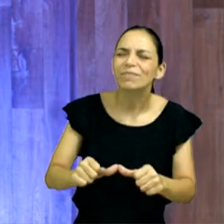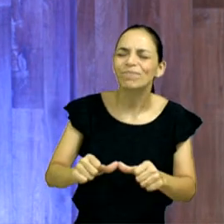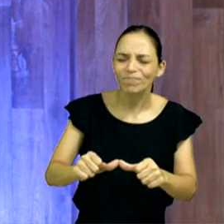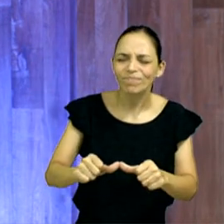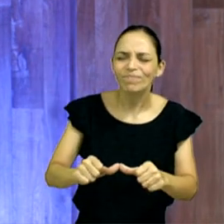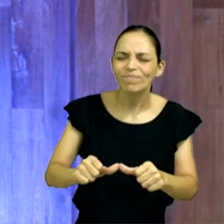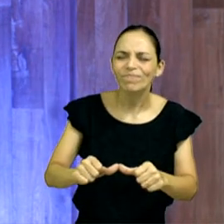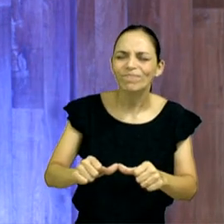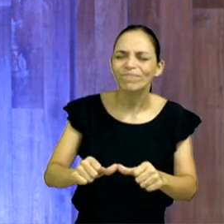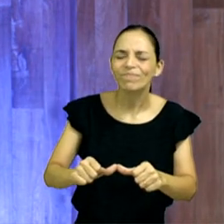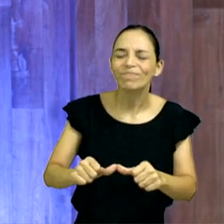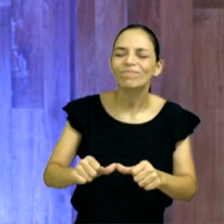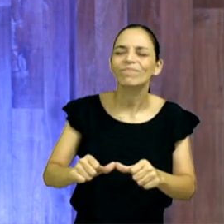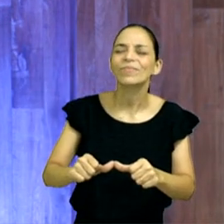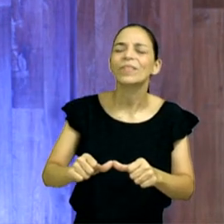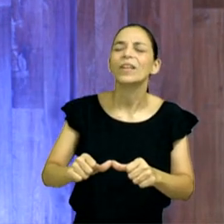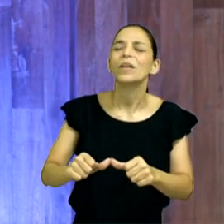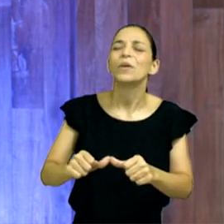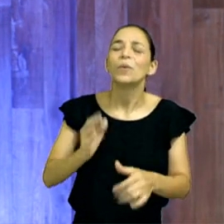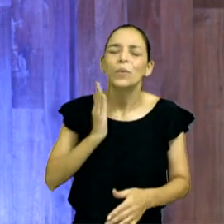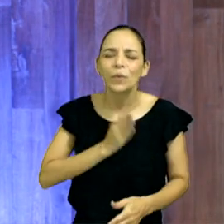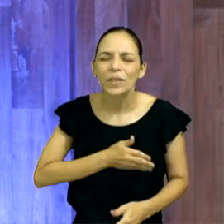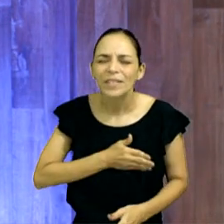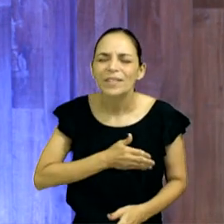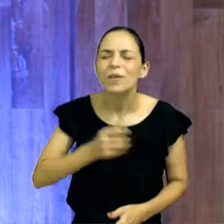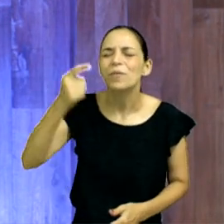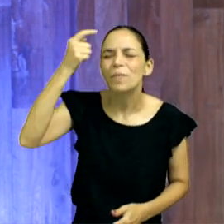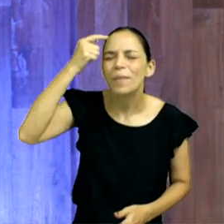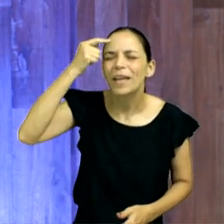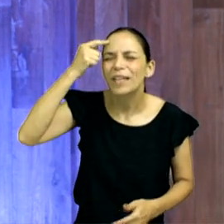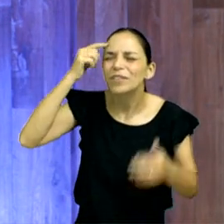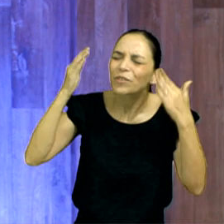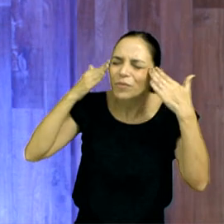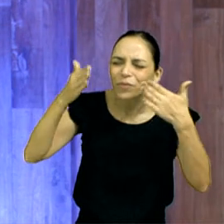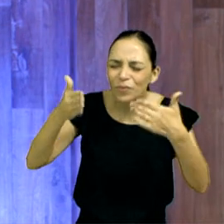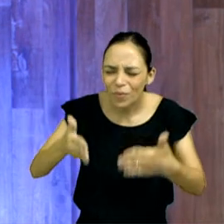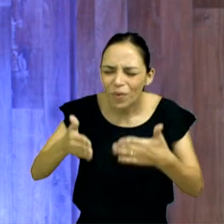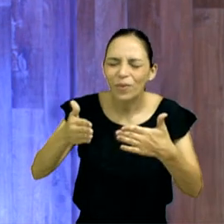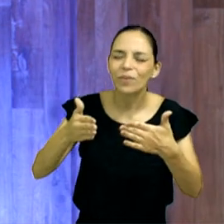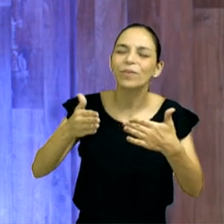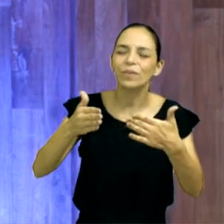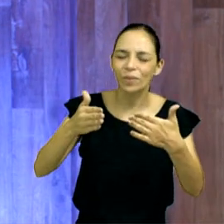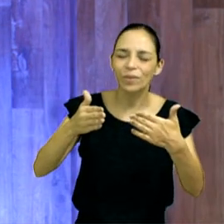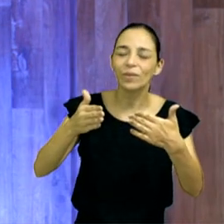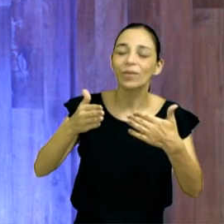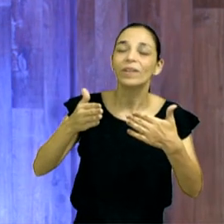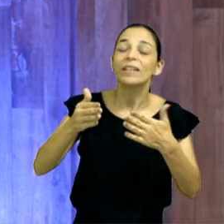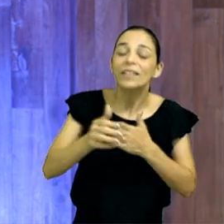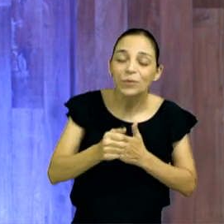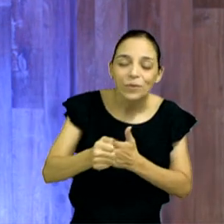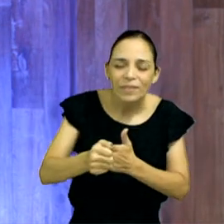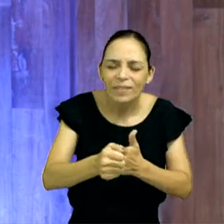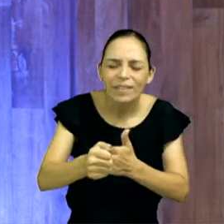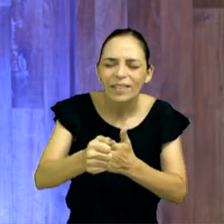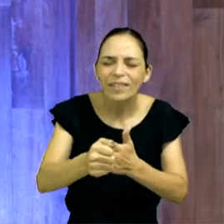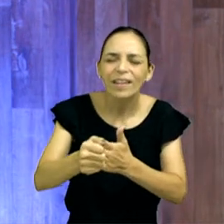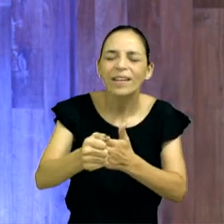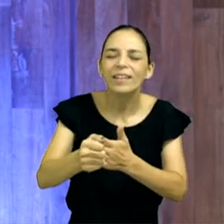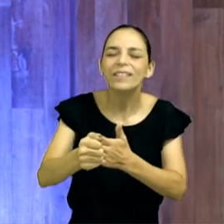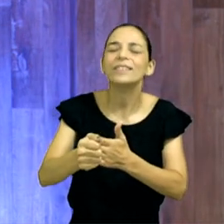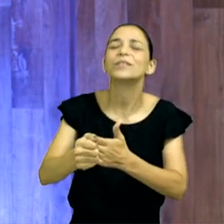no nosso coração, na nossa mente, nos trazendo, nos dirigindo para aquela que é a tua vontade,